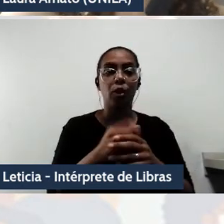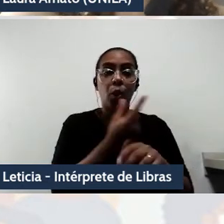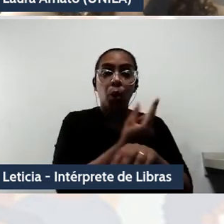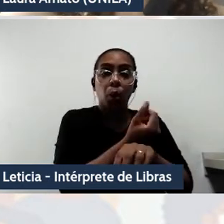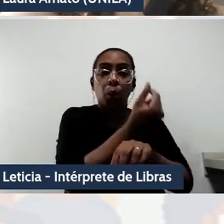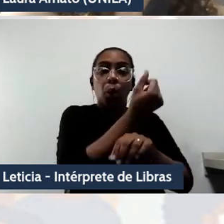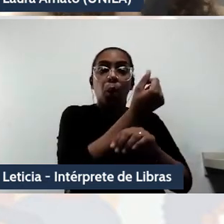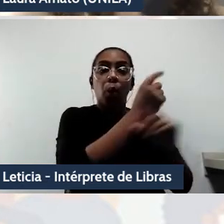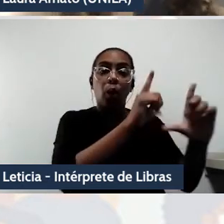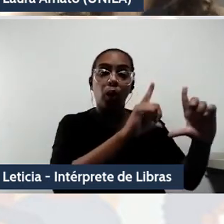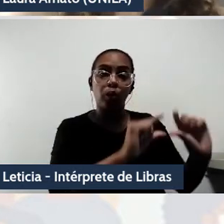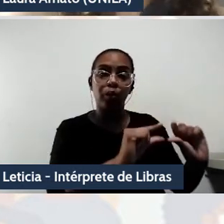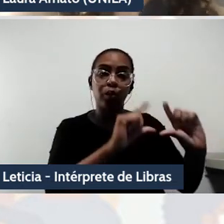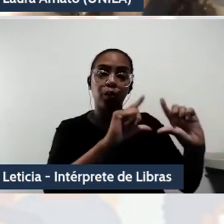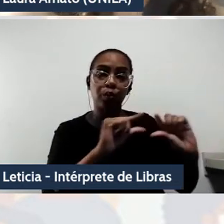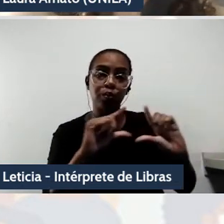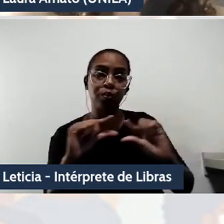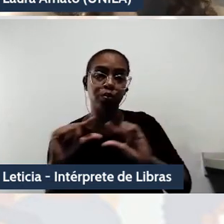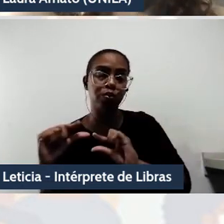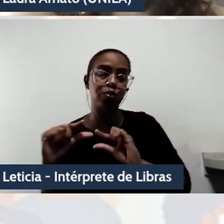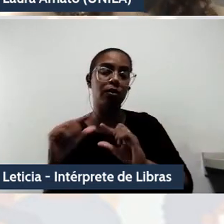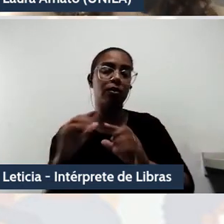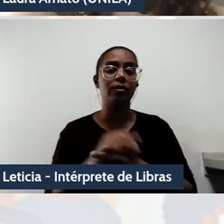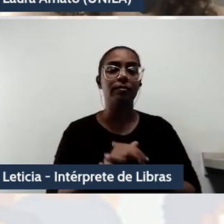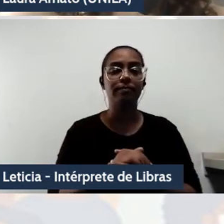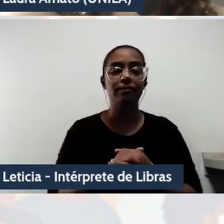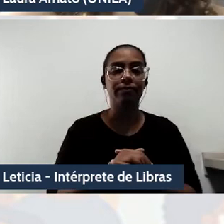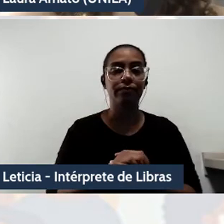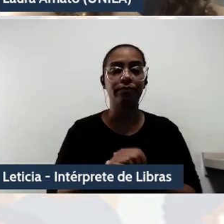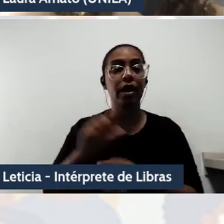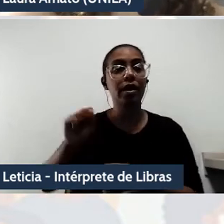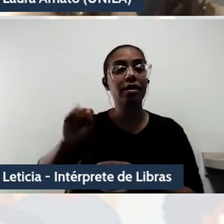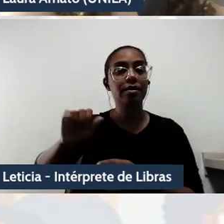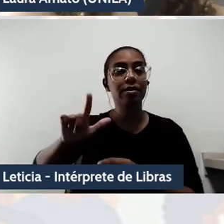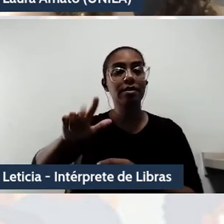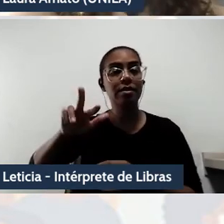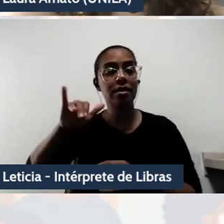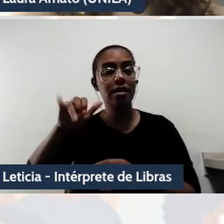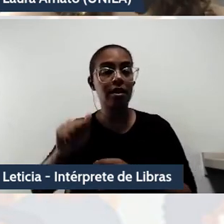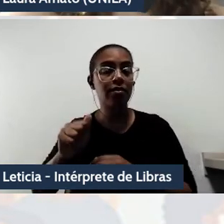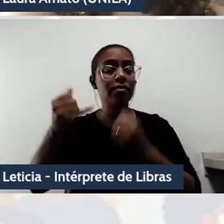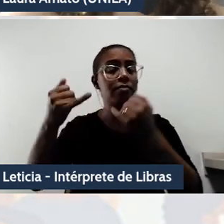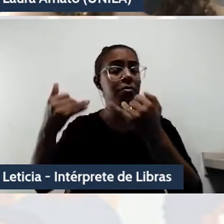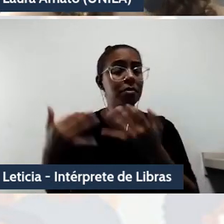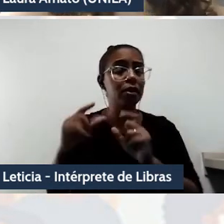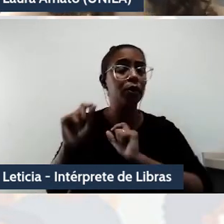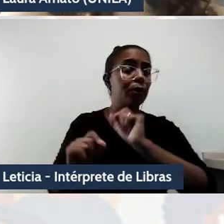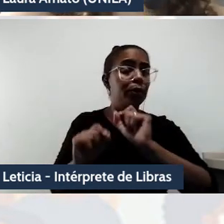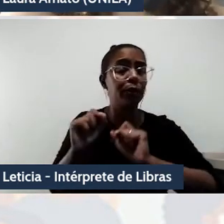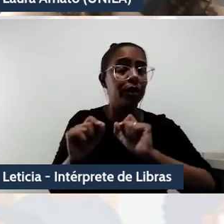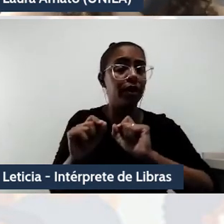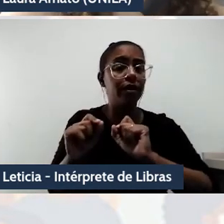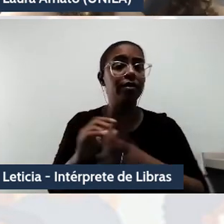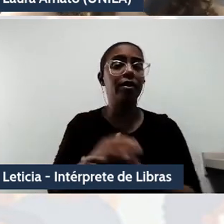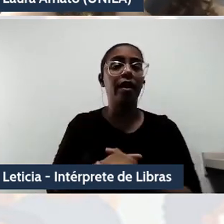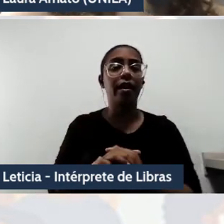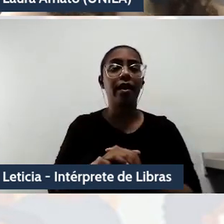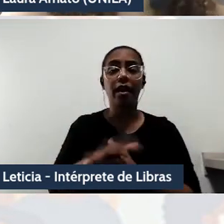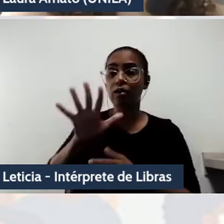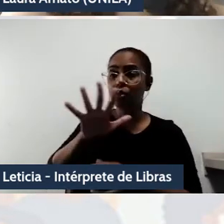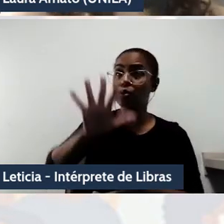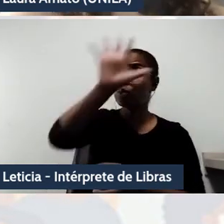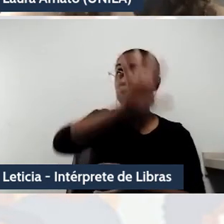realidade. Para Silvia Kuzikank, há uma geografia ampla e sagrada que não se traduz em um território nacional